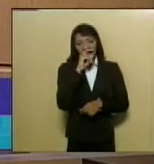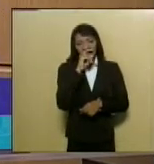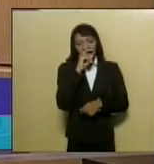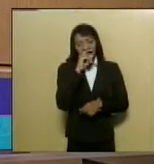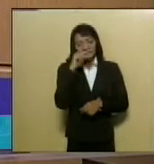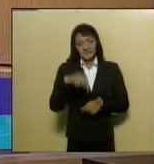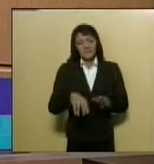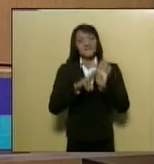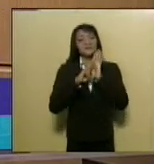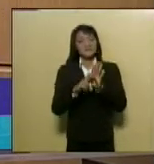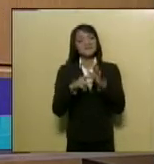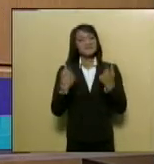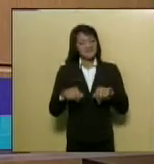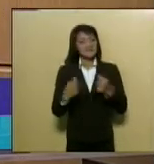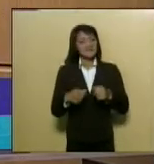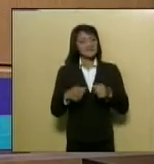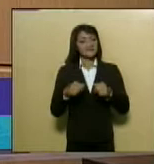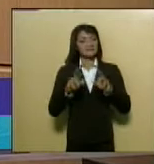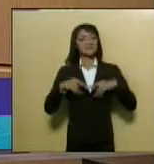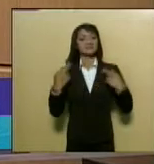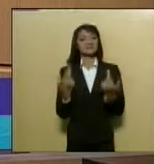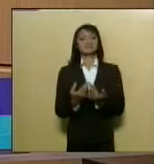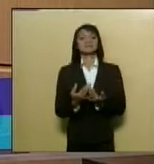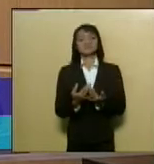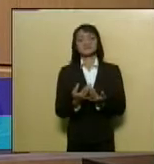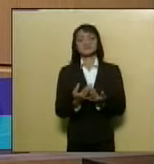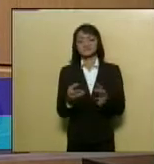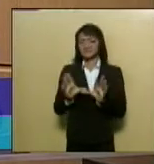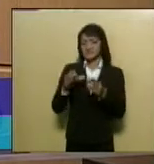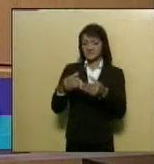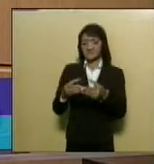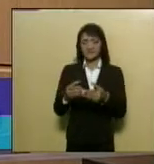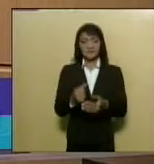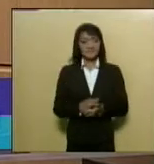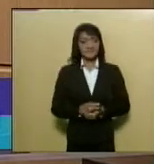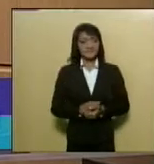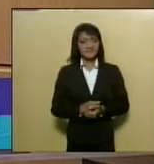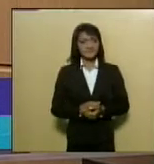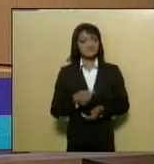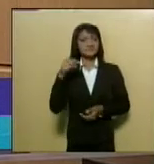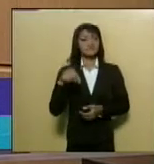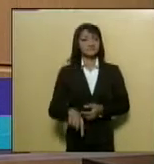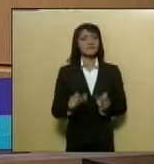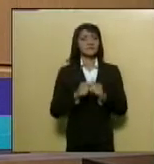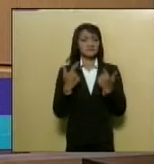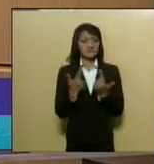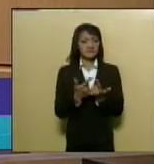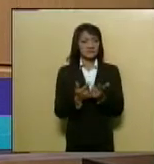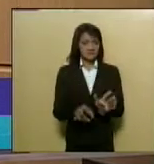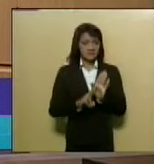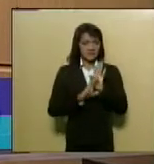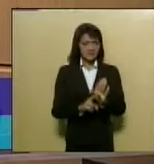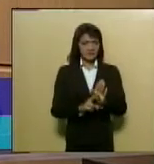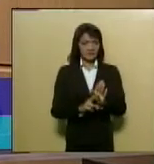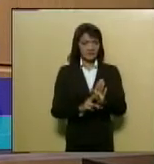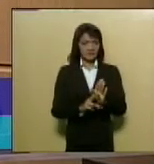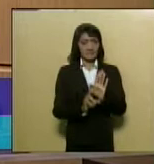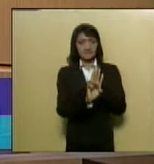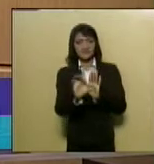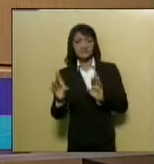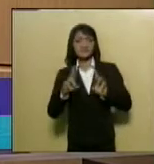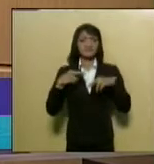representar nessas reuniões, através da formação de uma comissão para que esta casa esteja representada nessas reuniões.